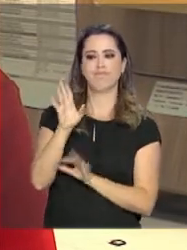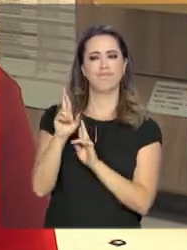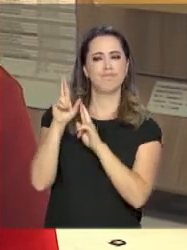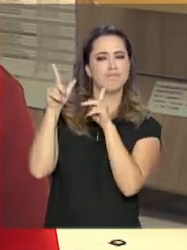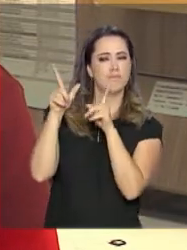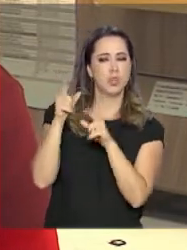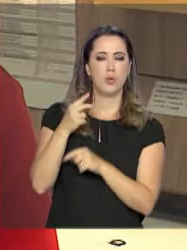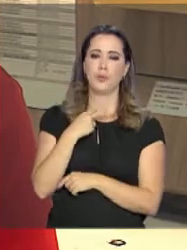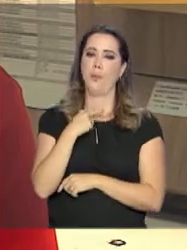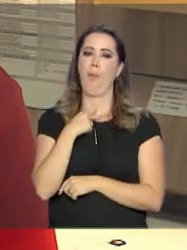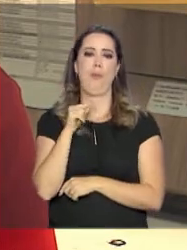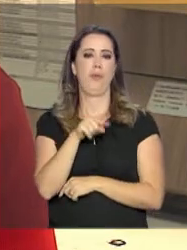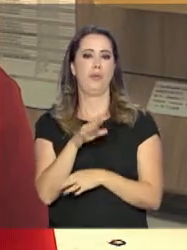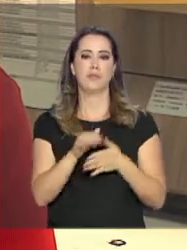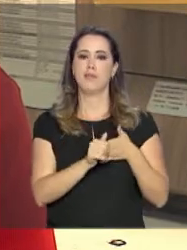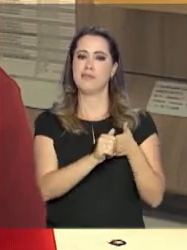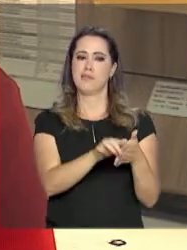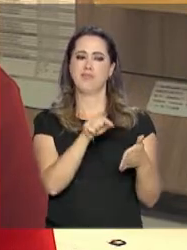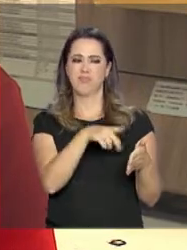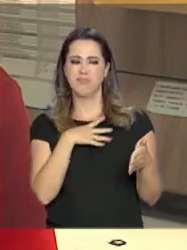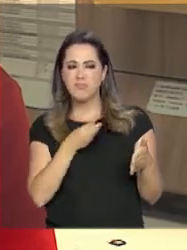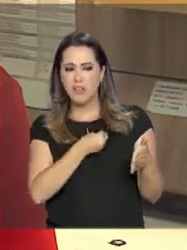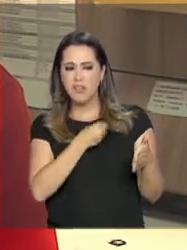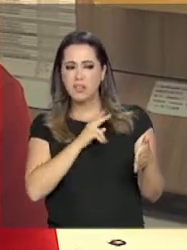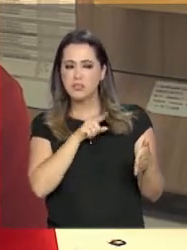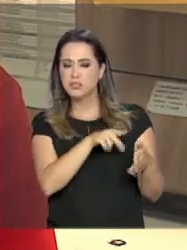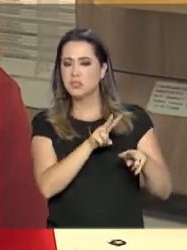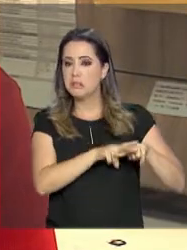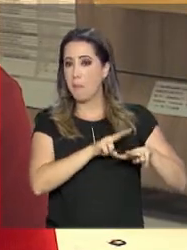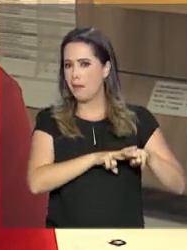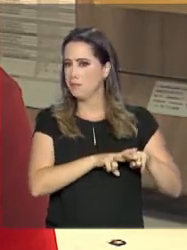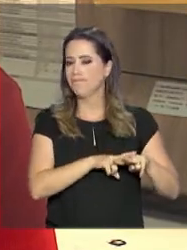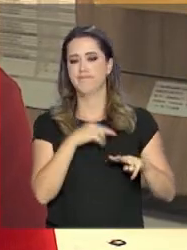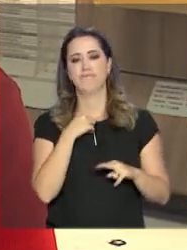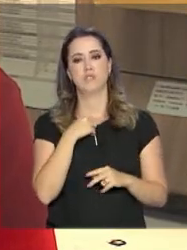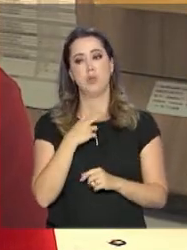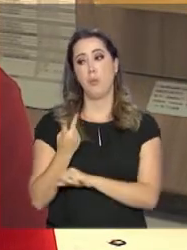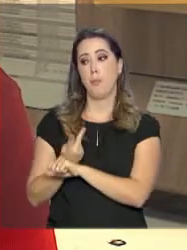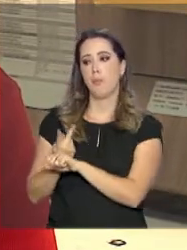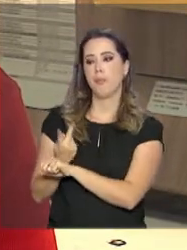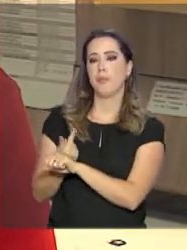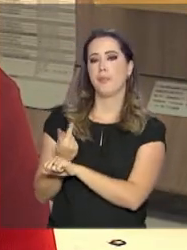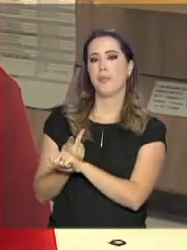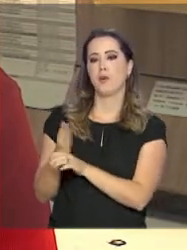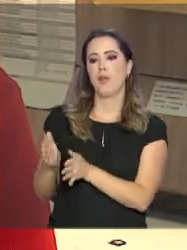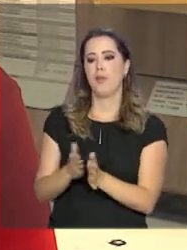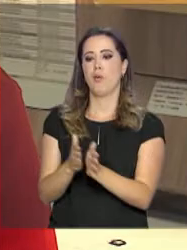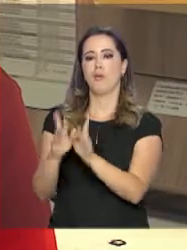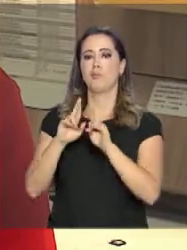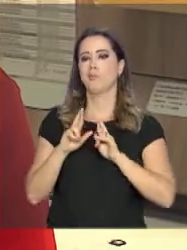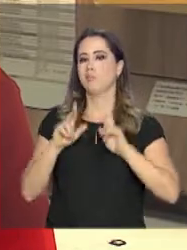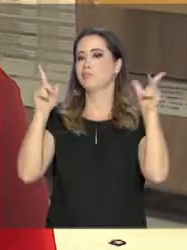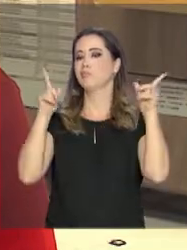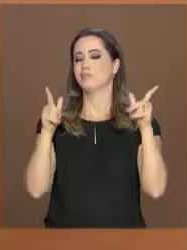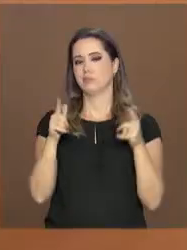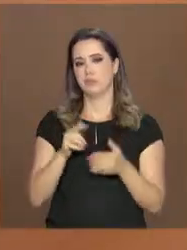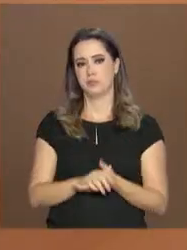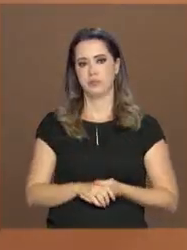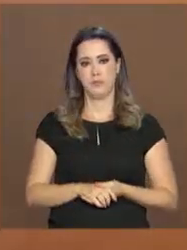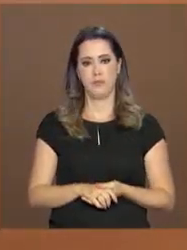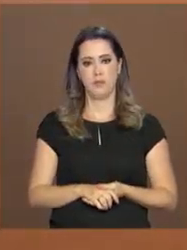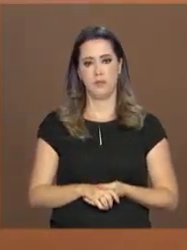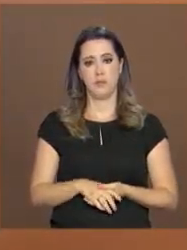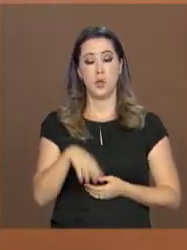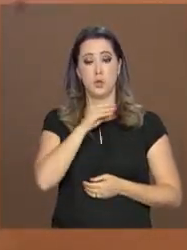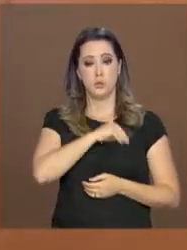de que não é aquilo que eu queria para mim, e sim procurar um caminho diferente para trilhar. Com